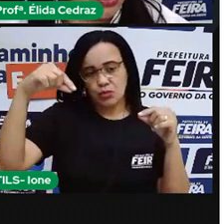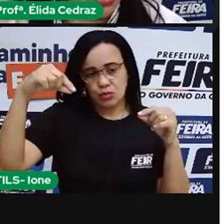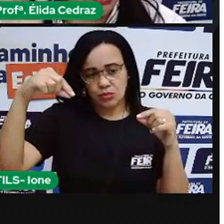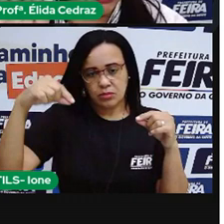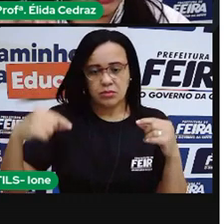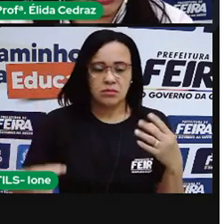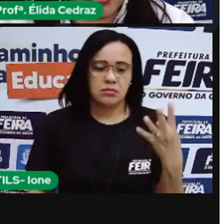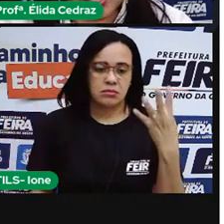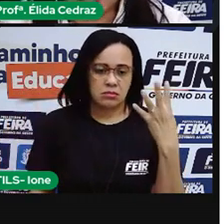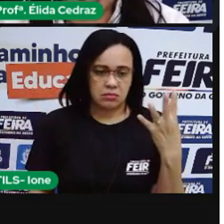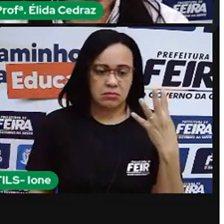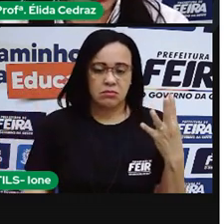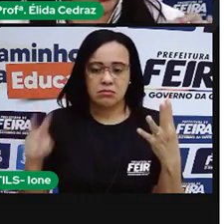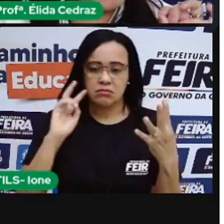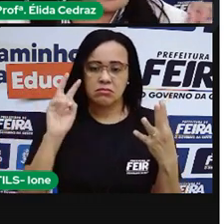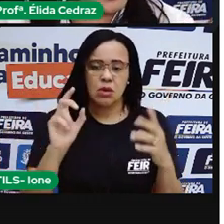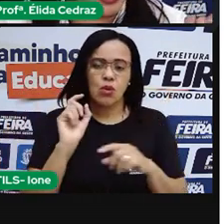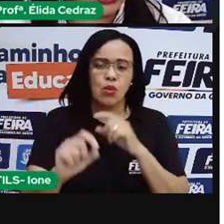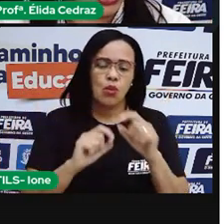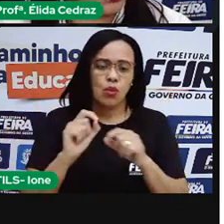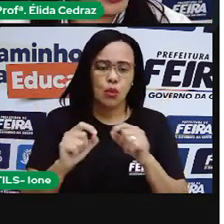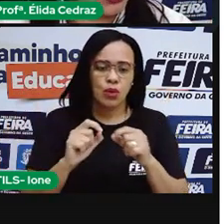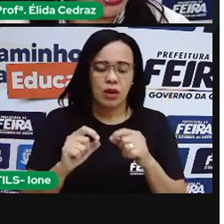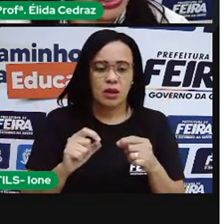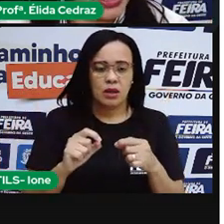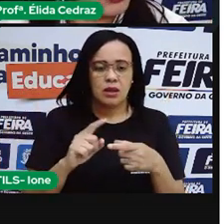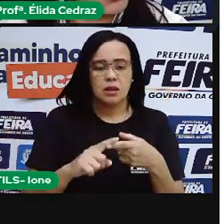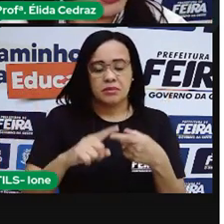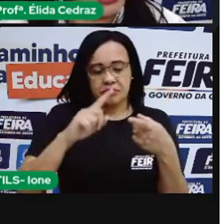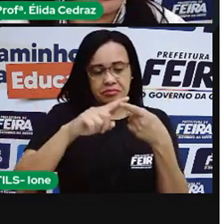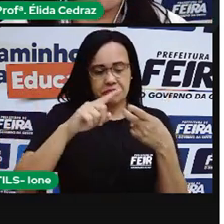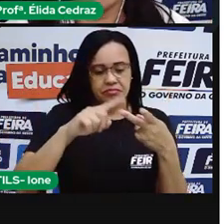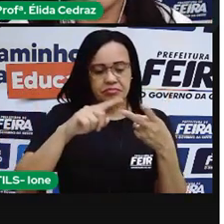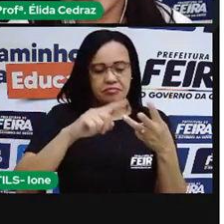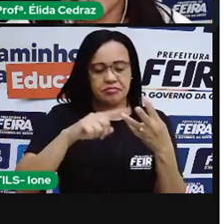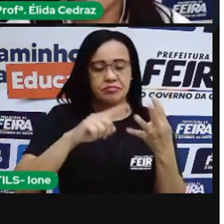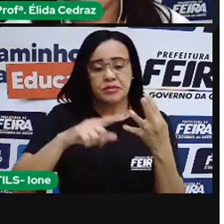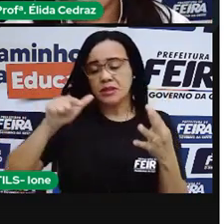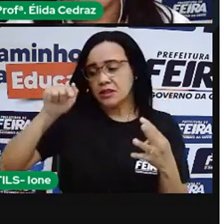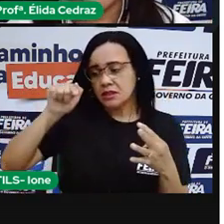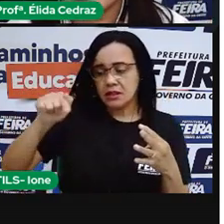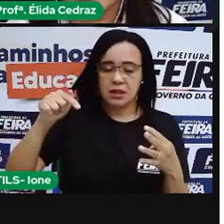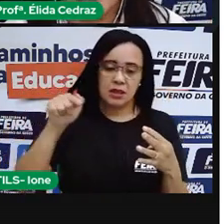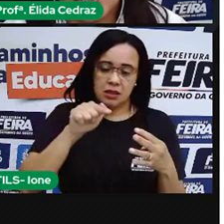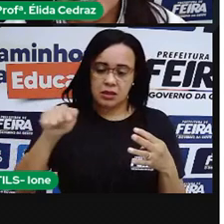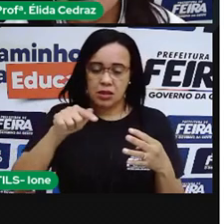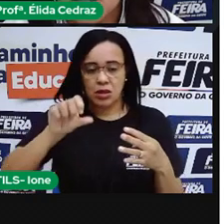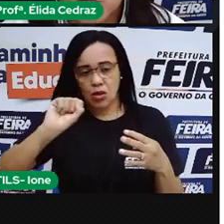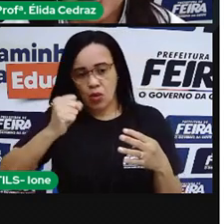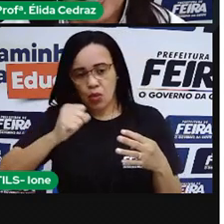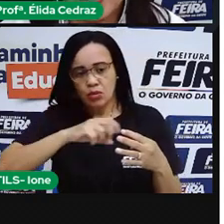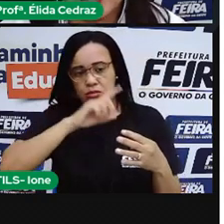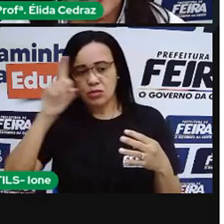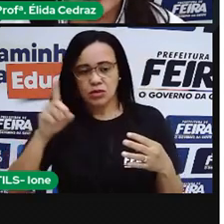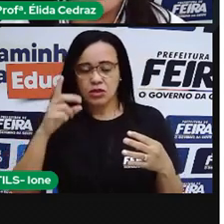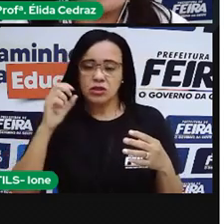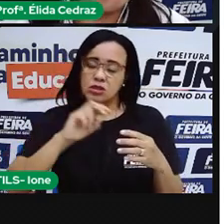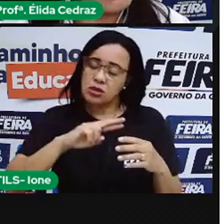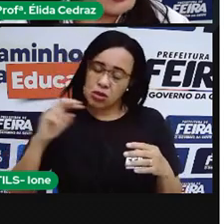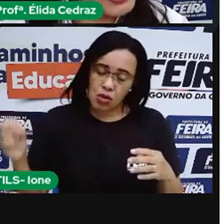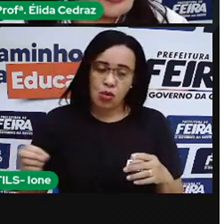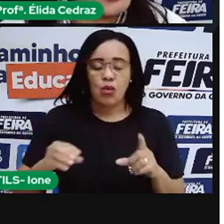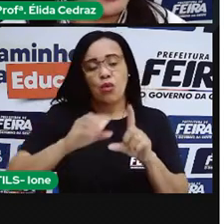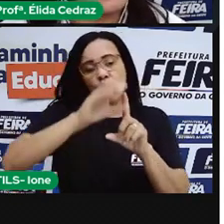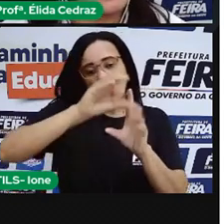ver a soma de sete a oito dias do ciclo ou você também pode observar diretamente no calendário